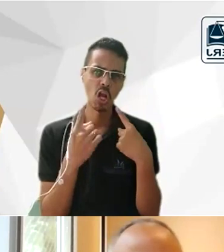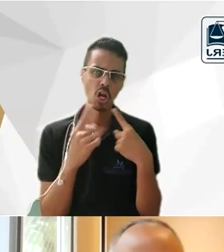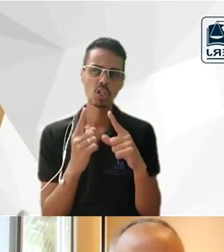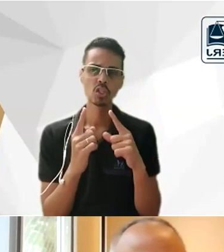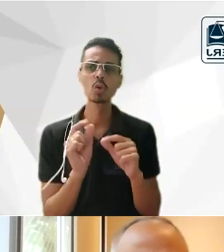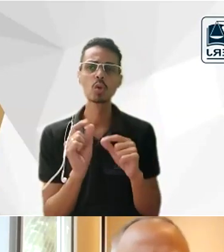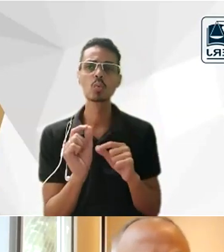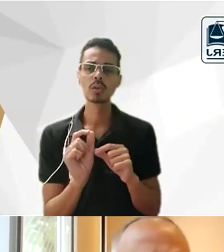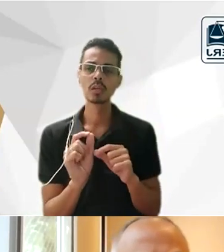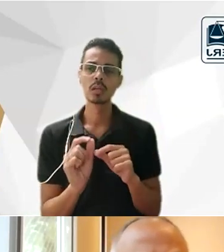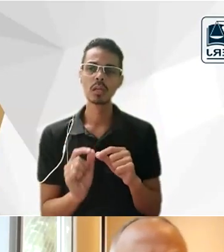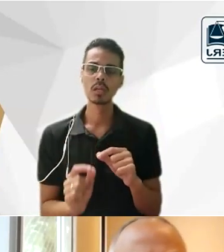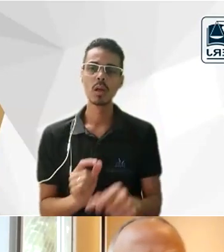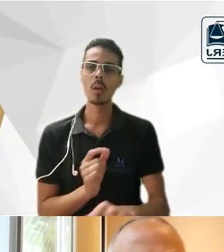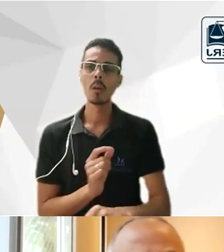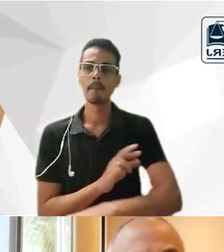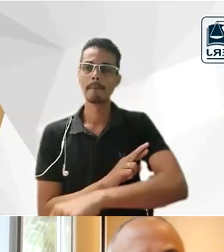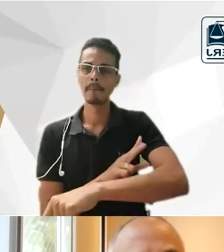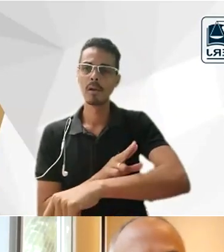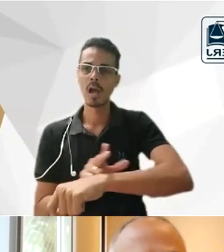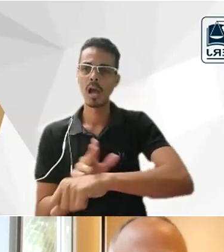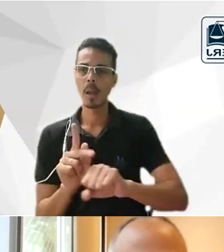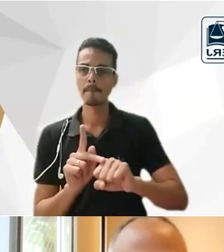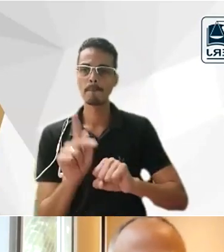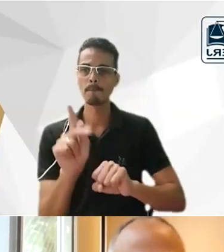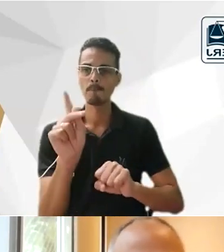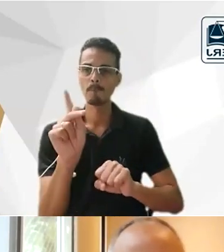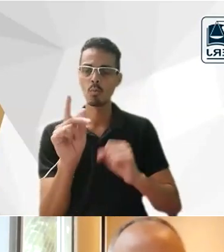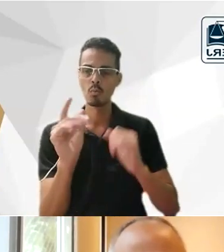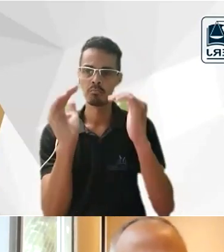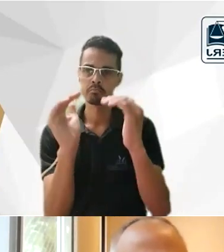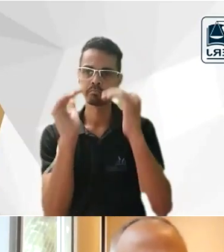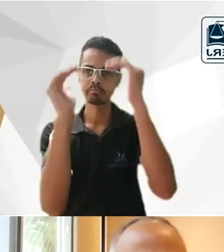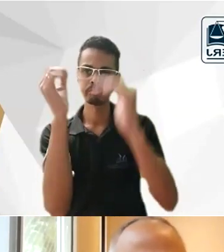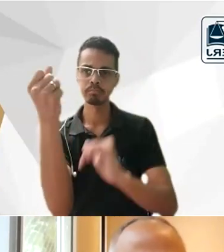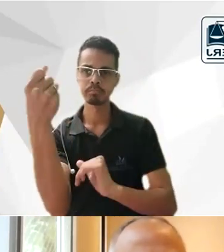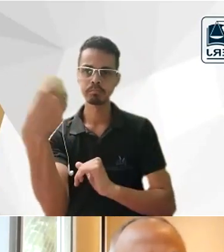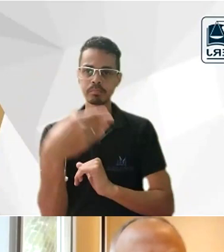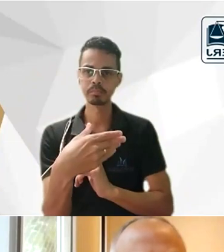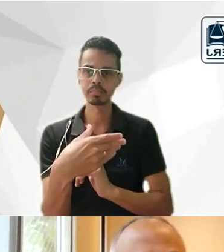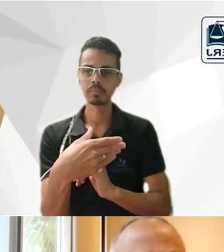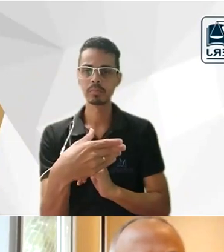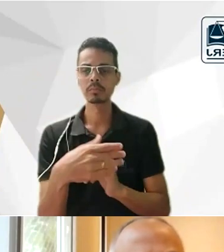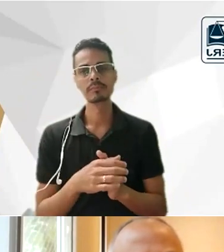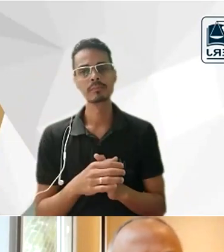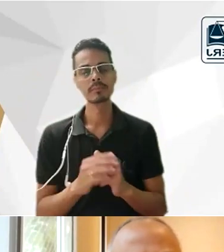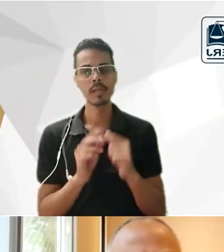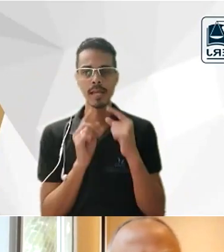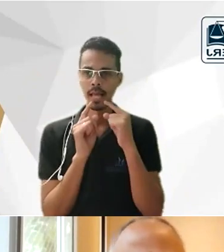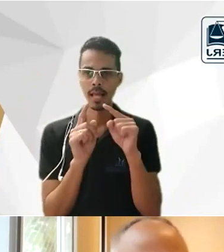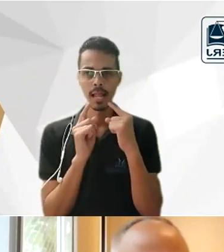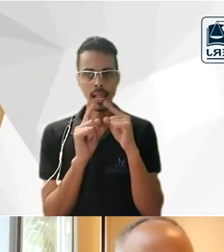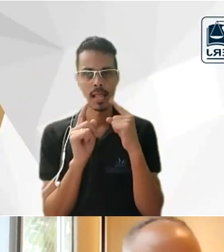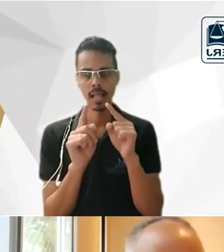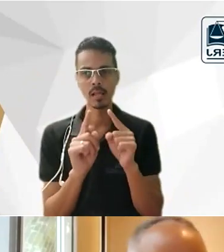havia uma superioridade alemã ele faz uma crítica até com a ideia de que havia